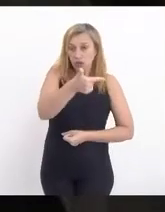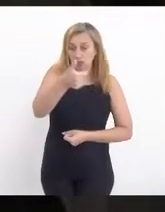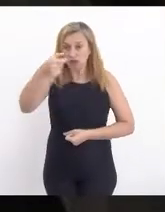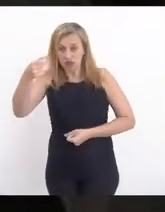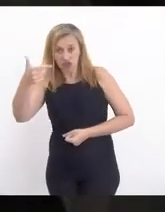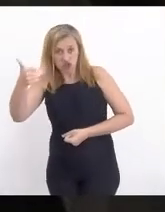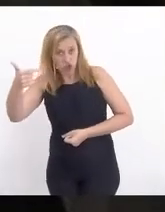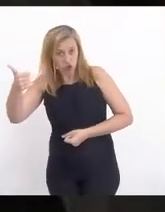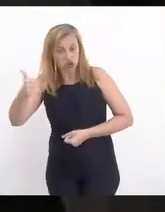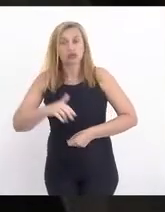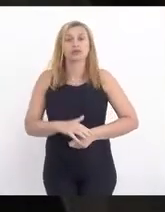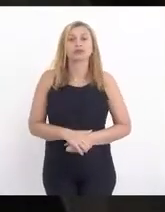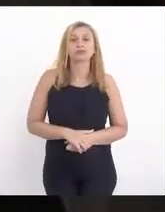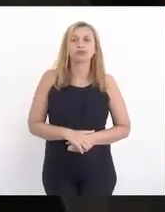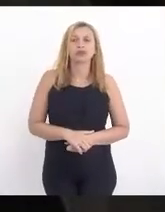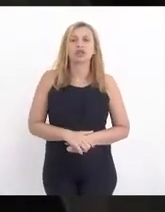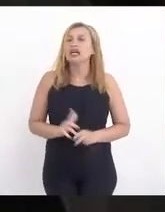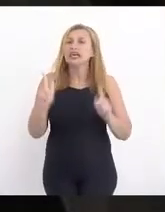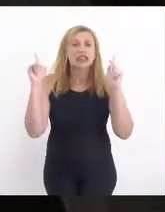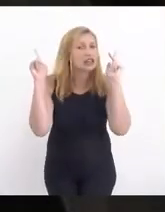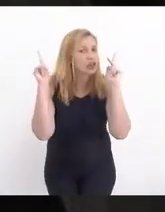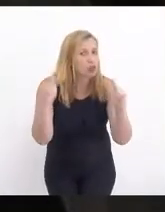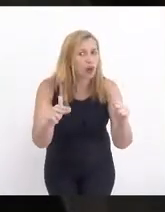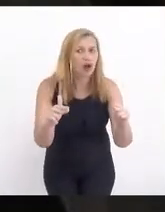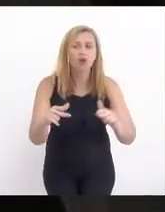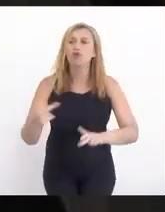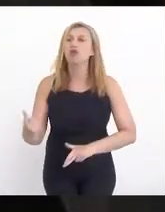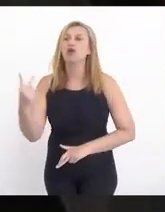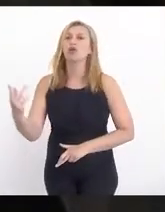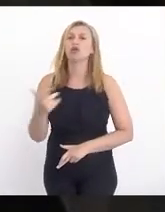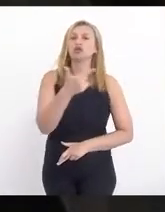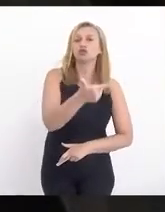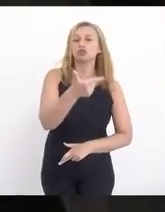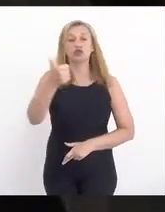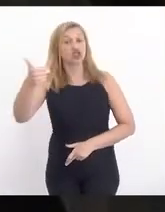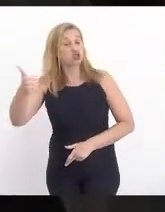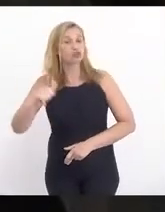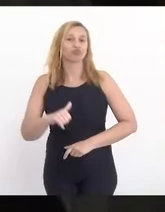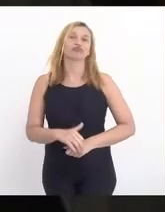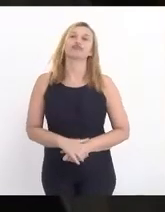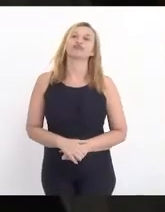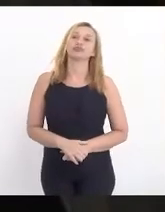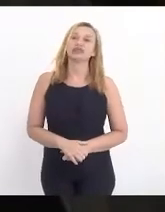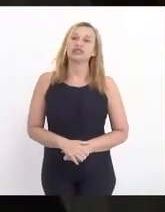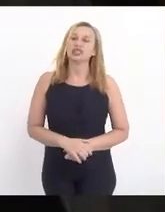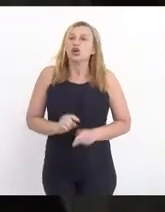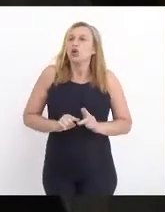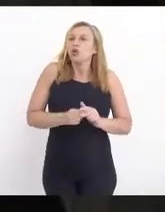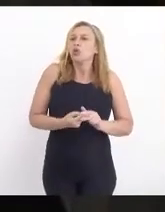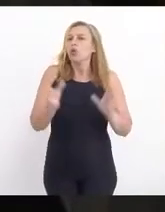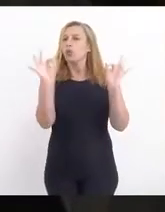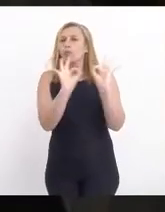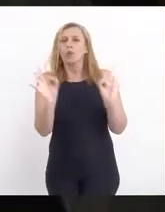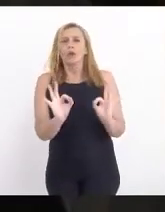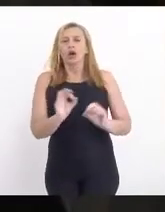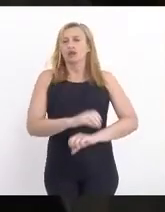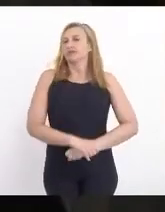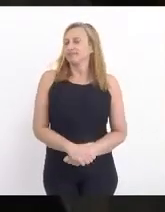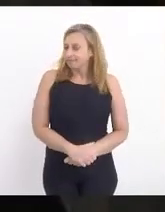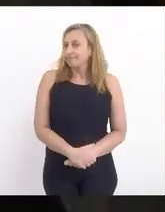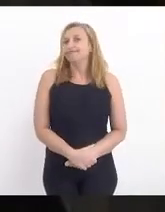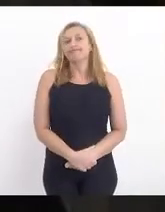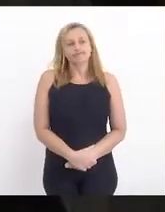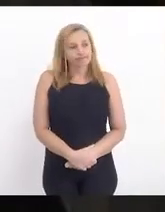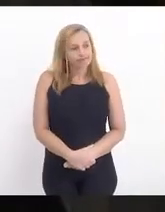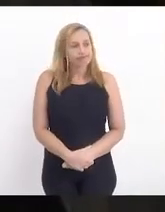do mesmo valor que 2021, sem corrigir absolutamente nada.